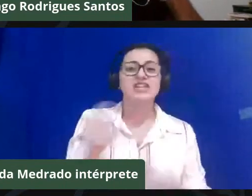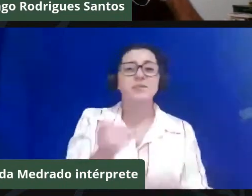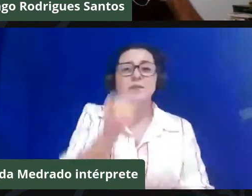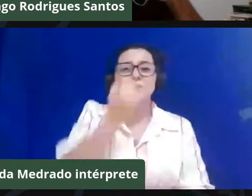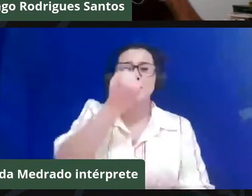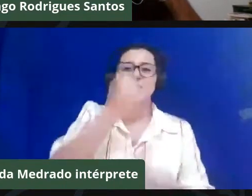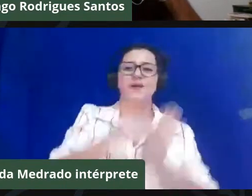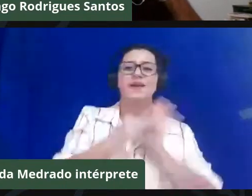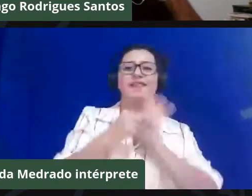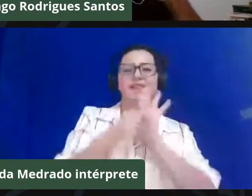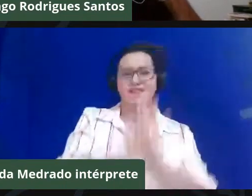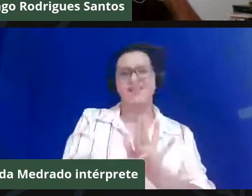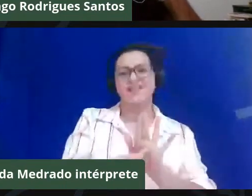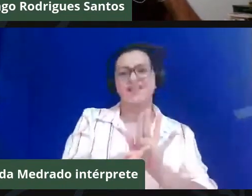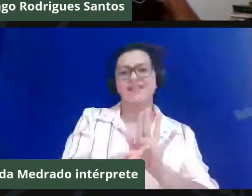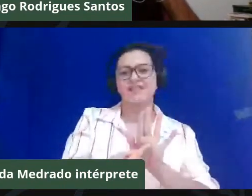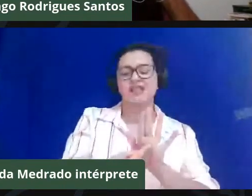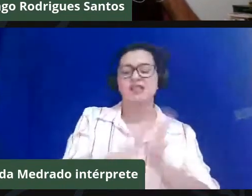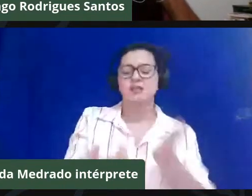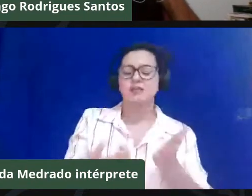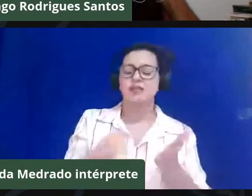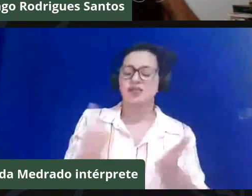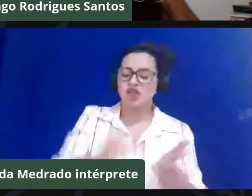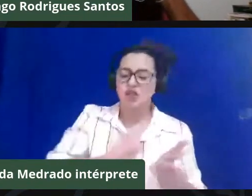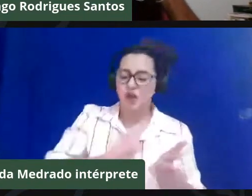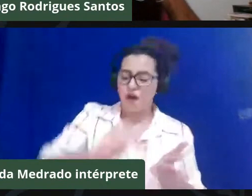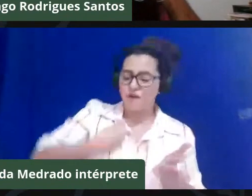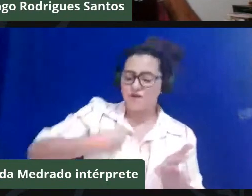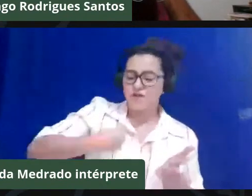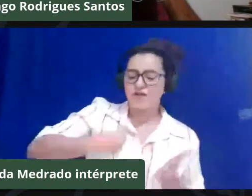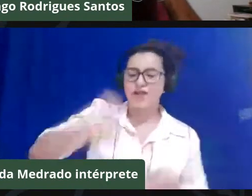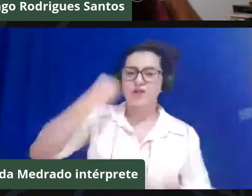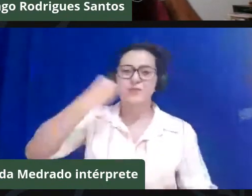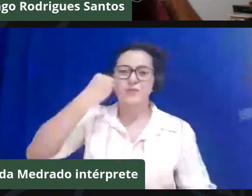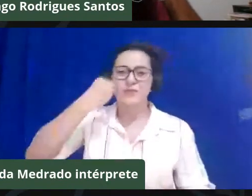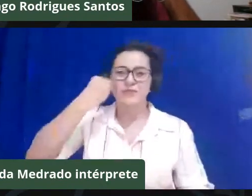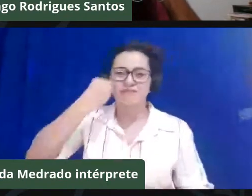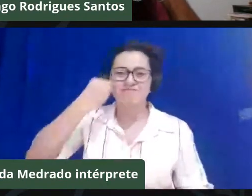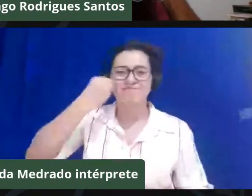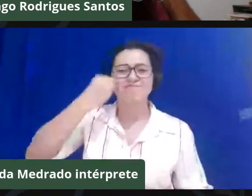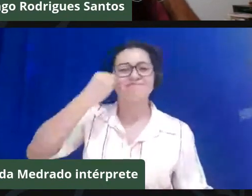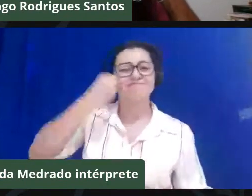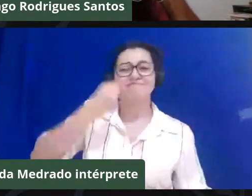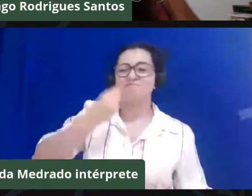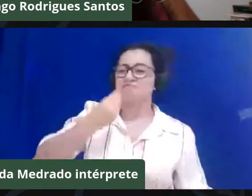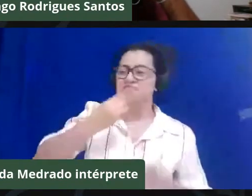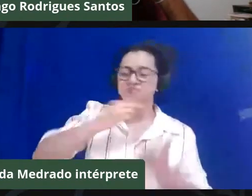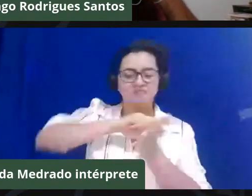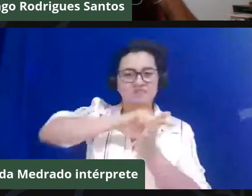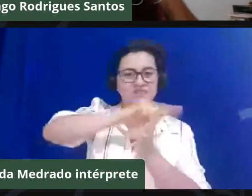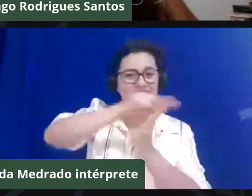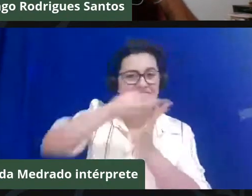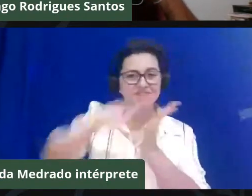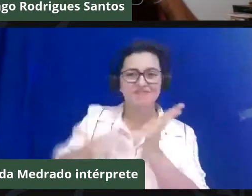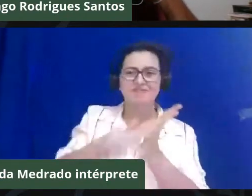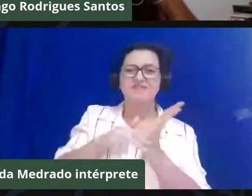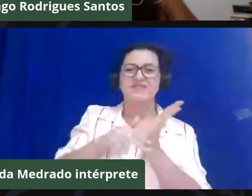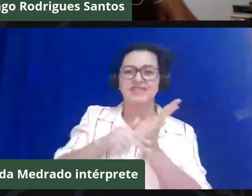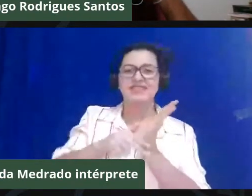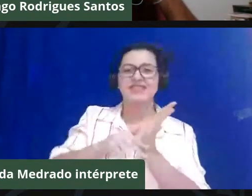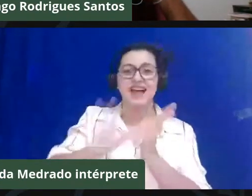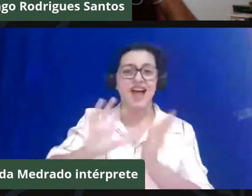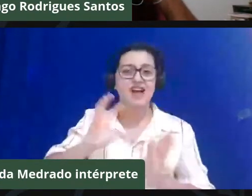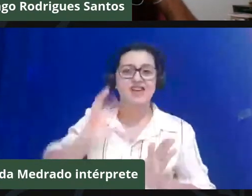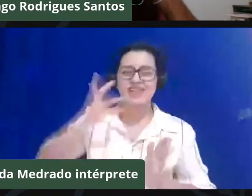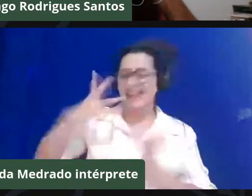as nossas vivências, coisas que acontecem nessa caminhada e custa,